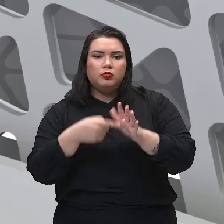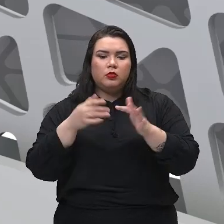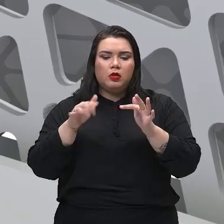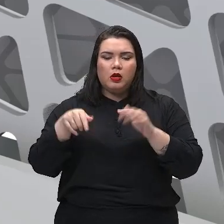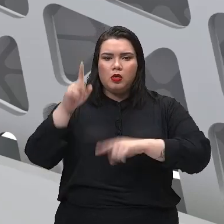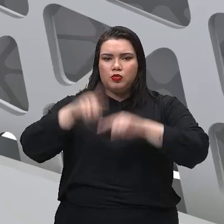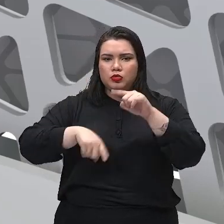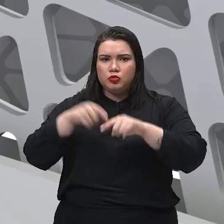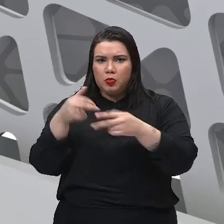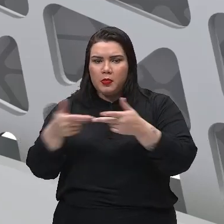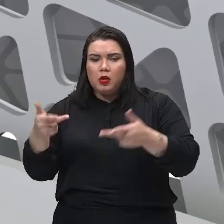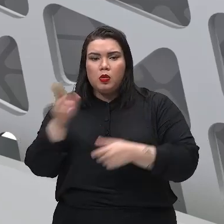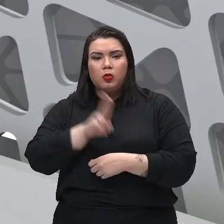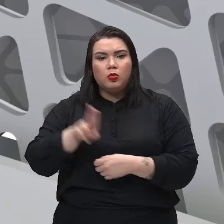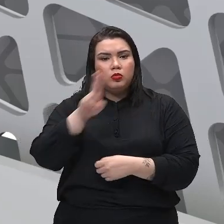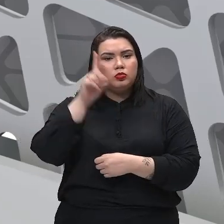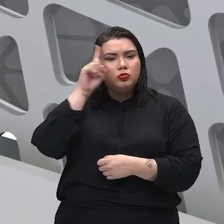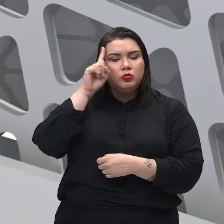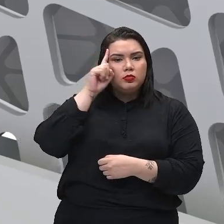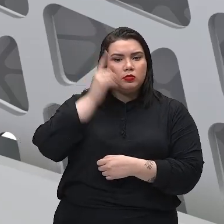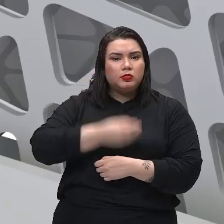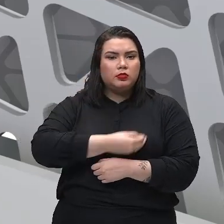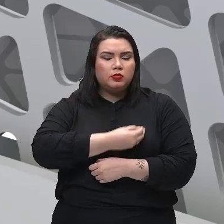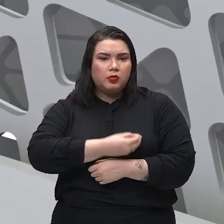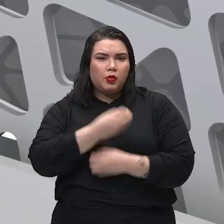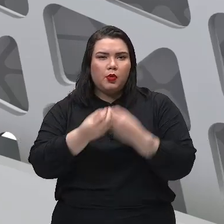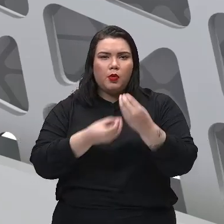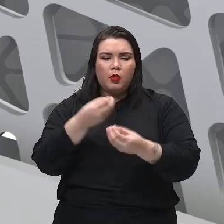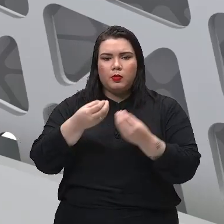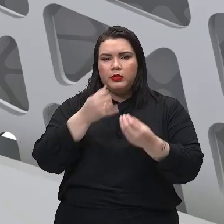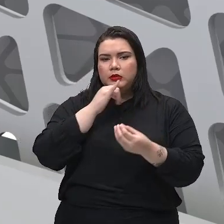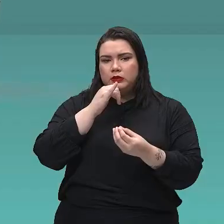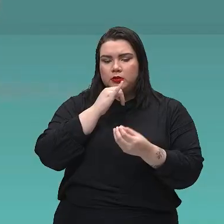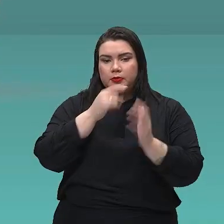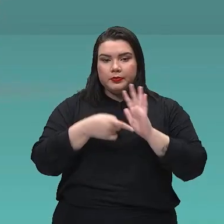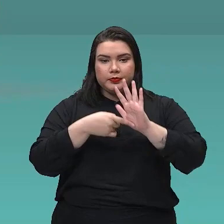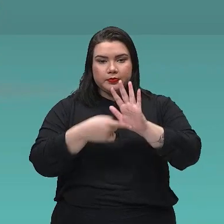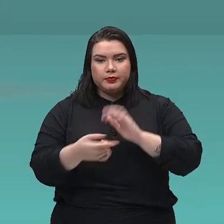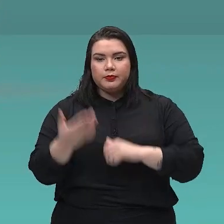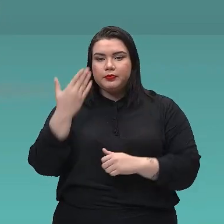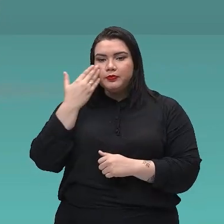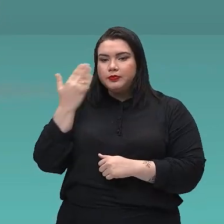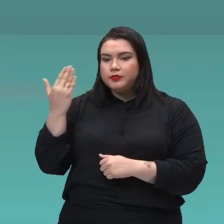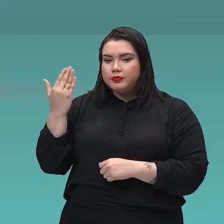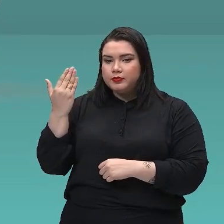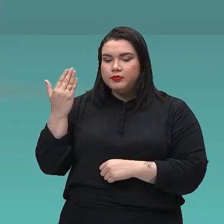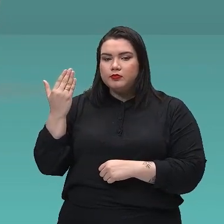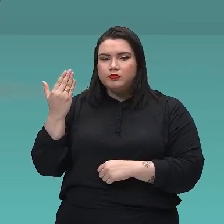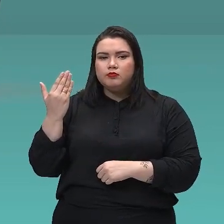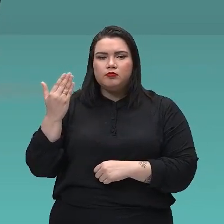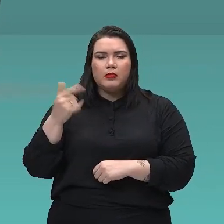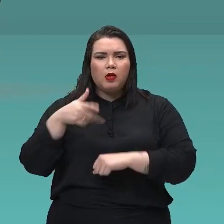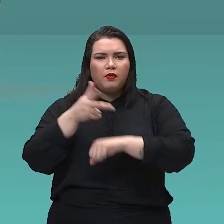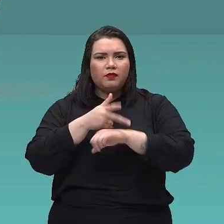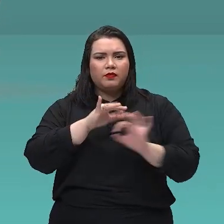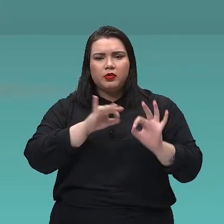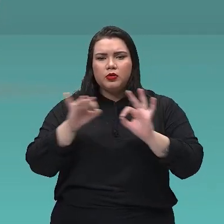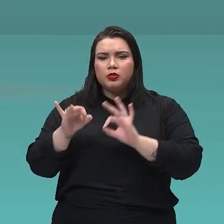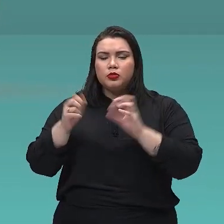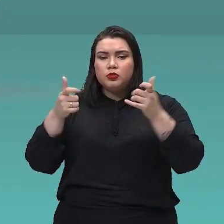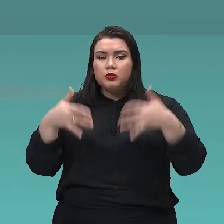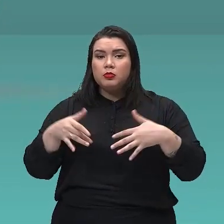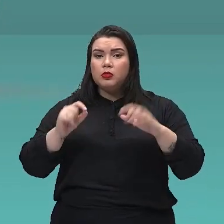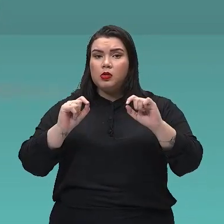muito utilizada no nosso dia a dia, na diversão que nós temos. Vejam aí um vídeo, né? Que